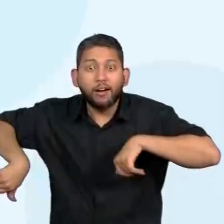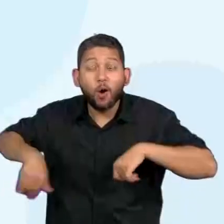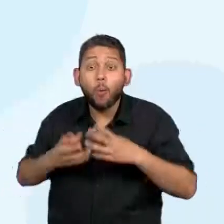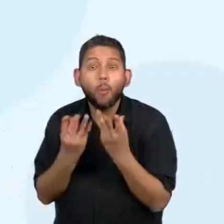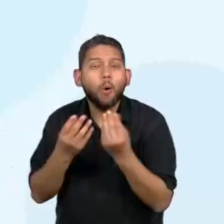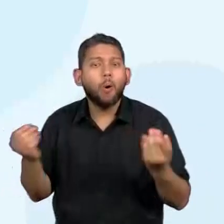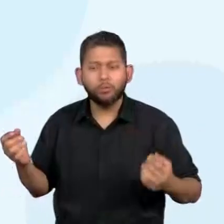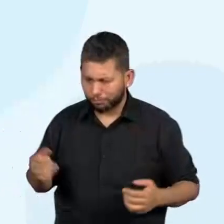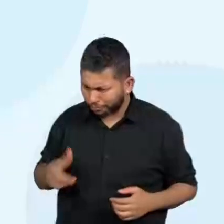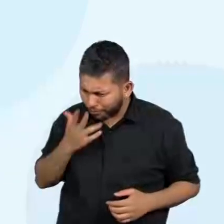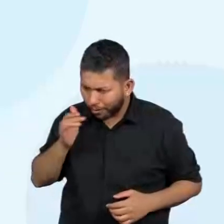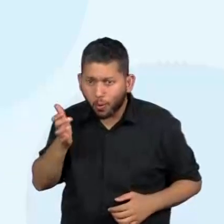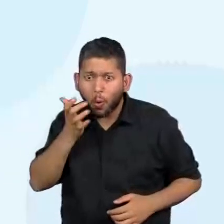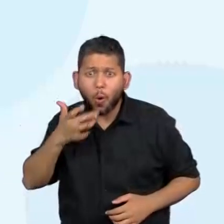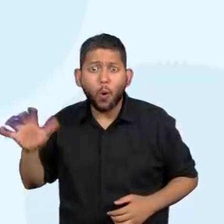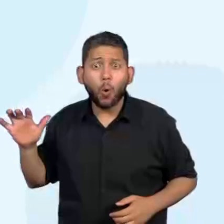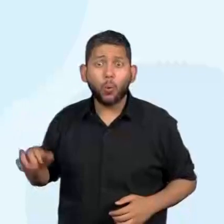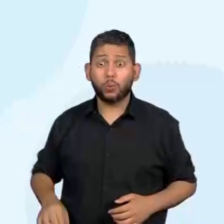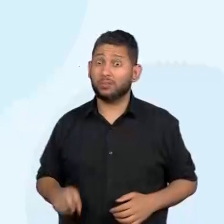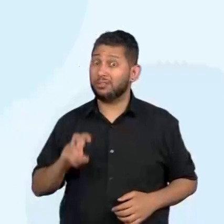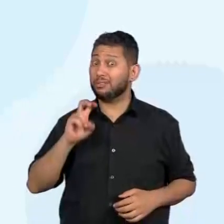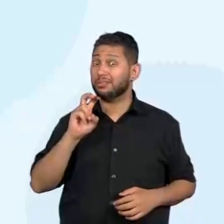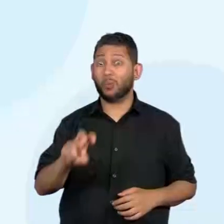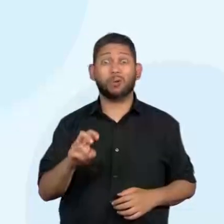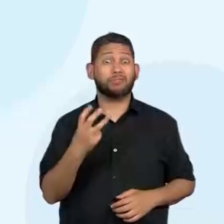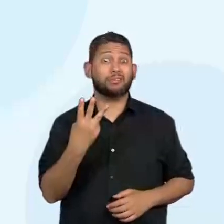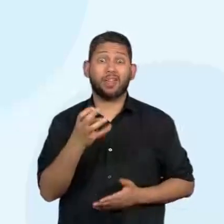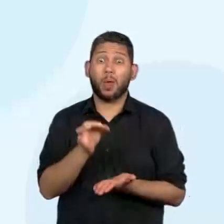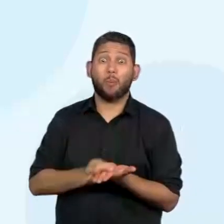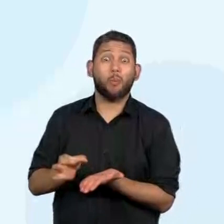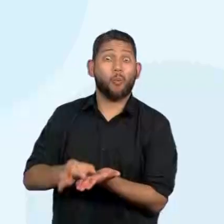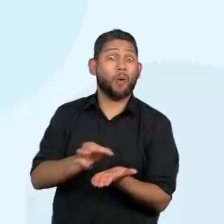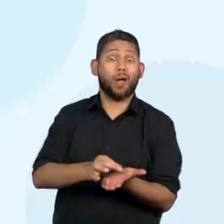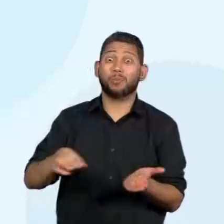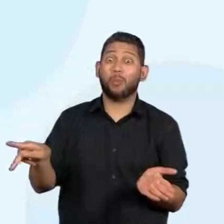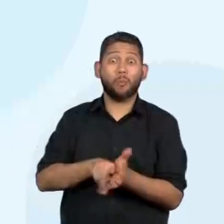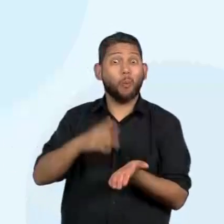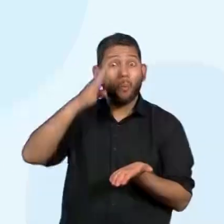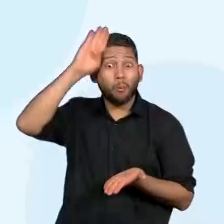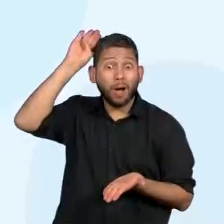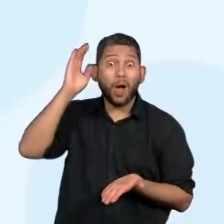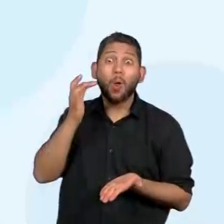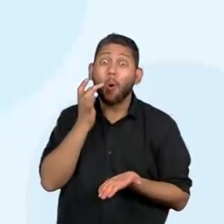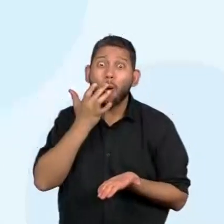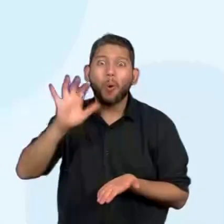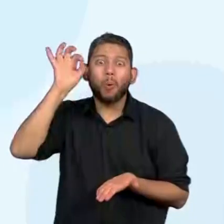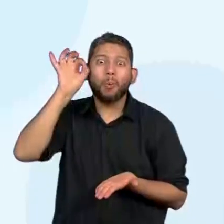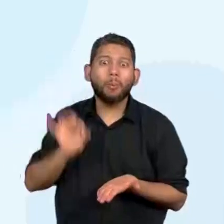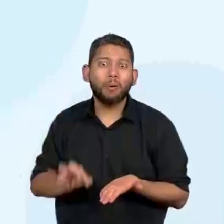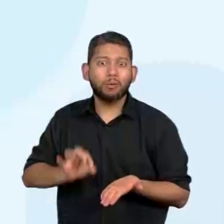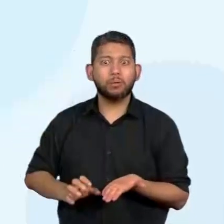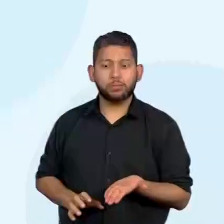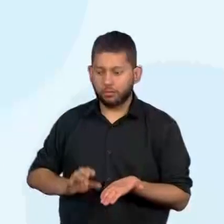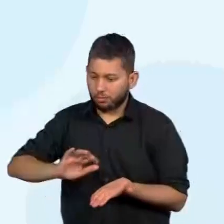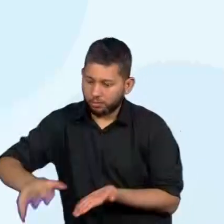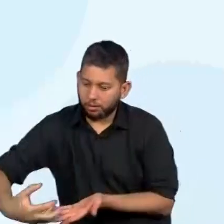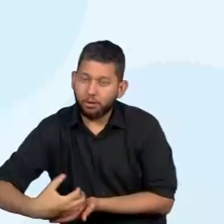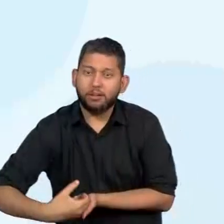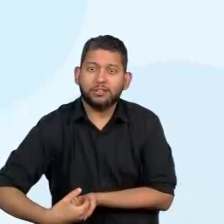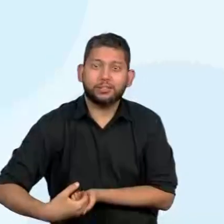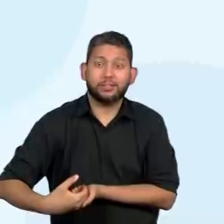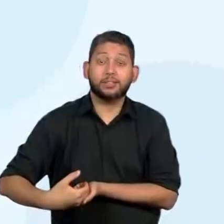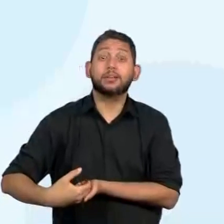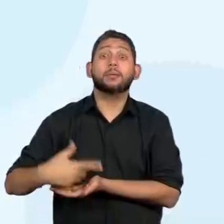pensavam. Eram 53 moedas romanas de ouro. Mais tarde, os dois